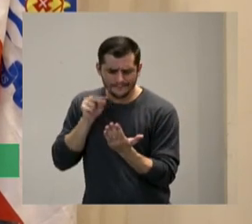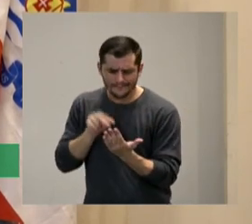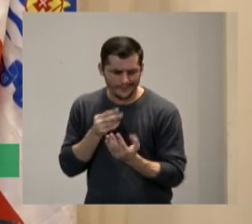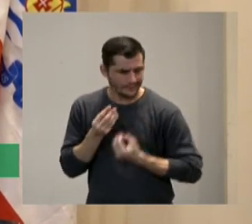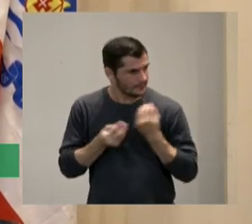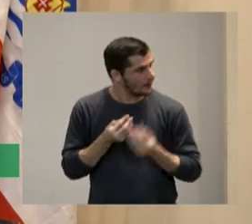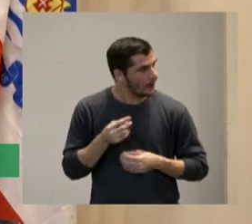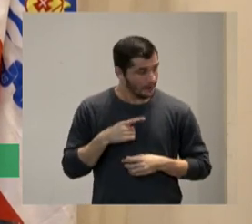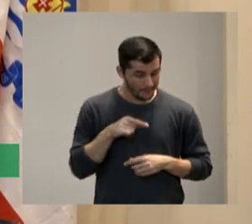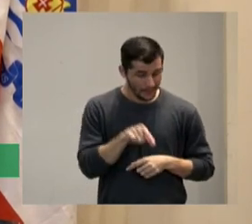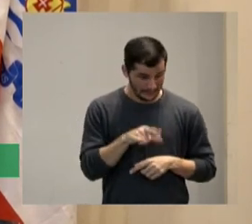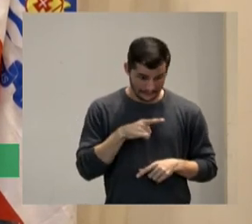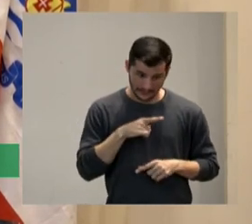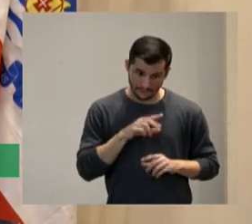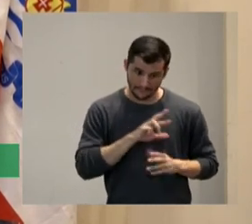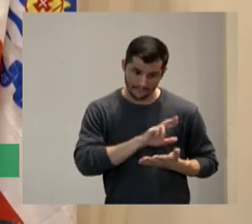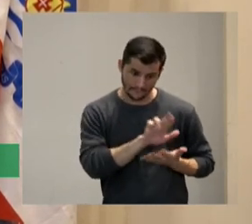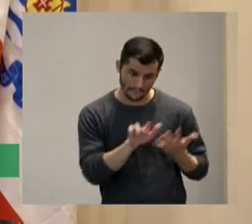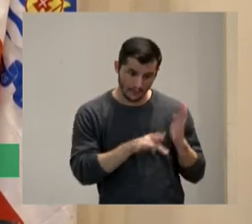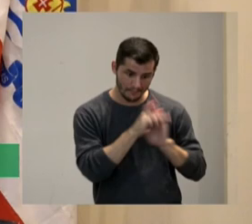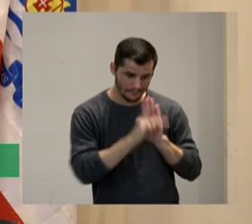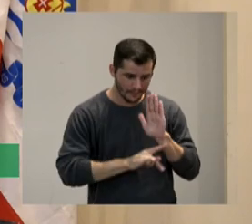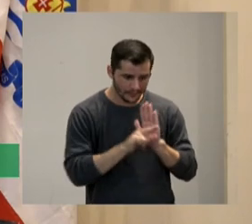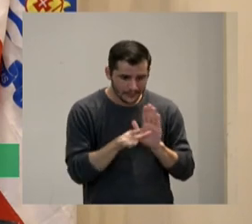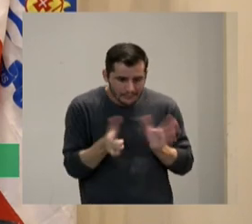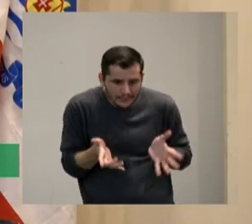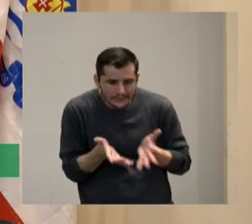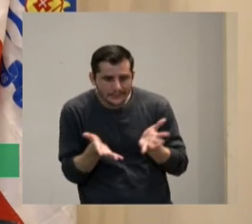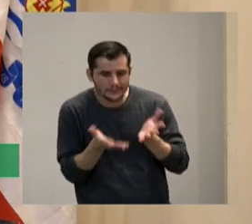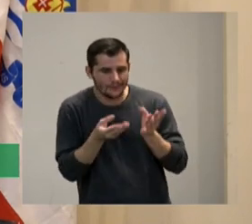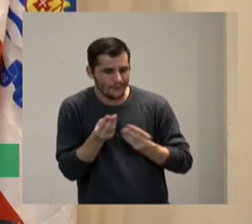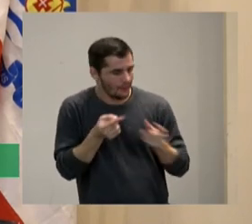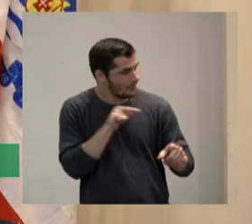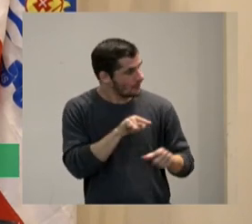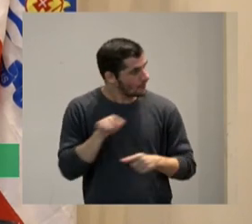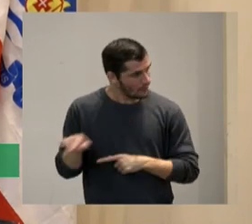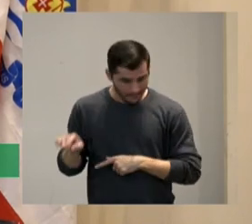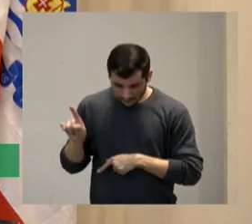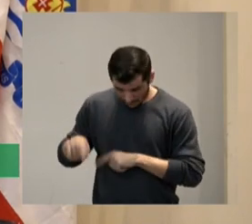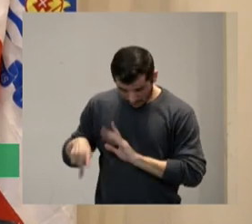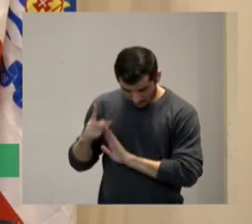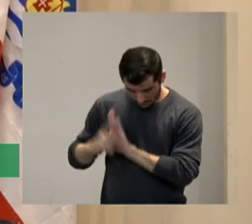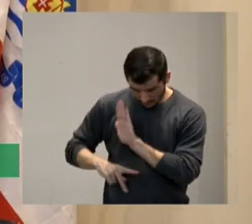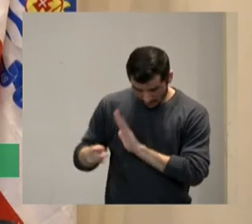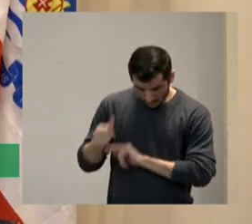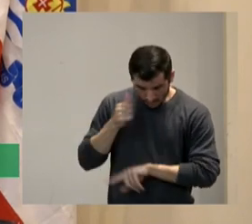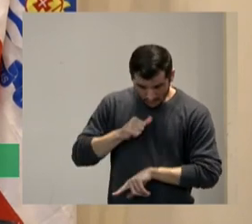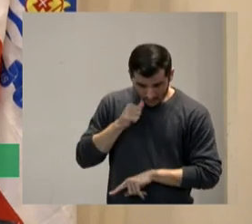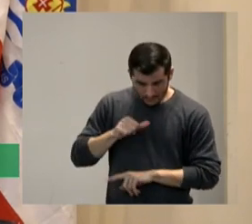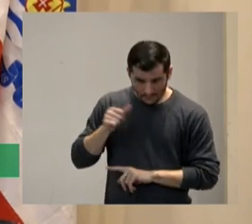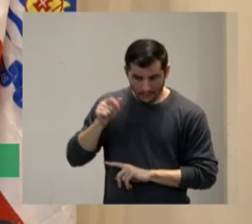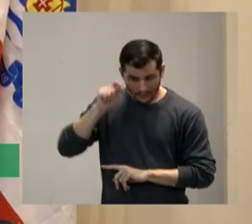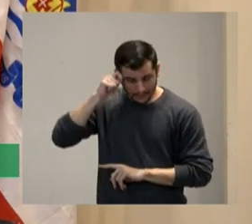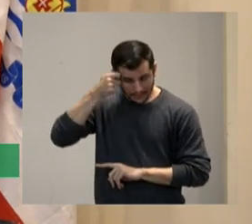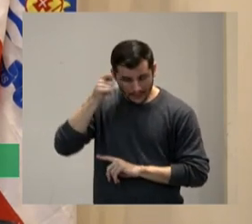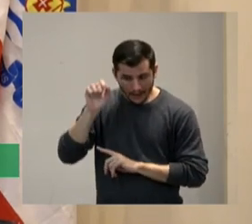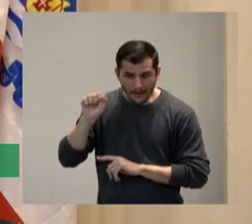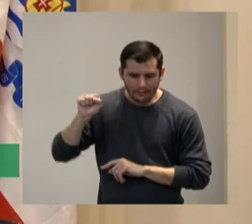programas desse incentivo né esse é o programa das mulheres negras né não não é o do PCD